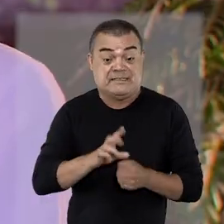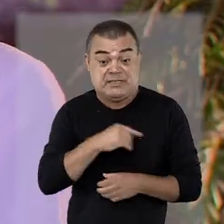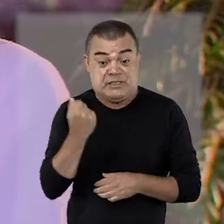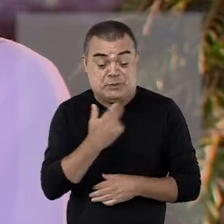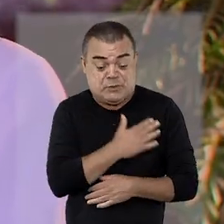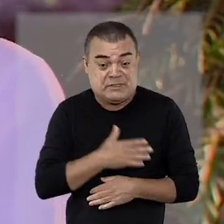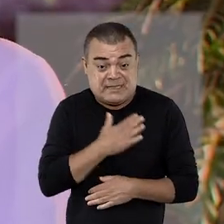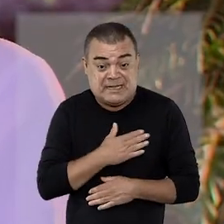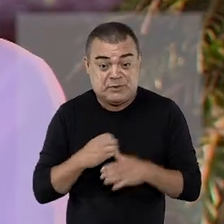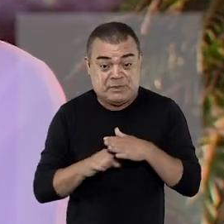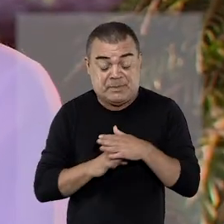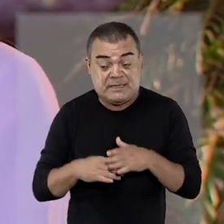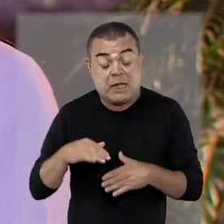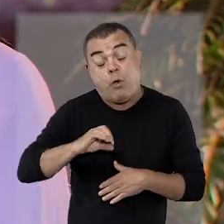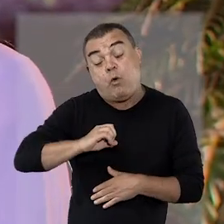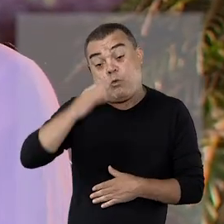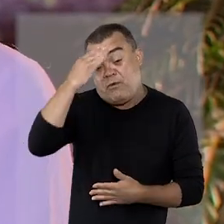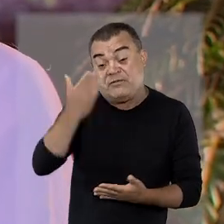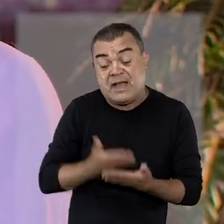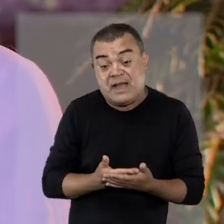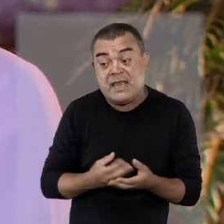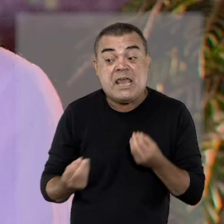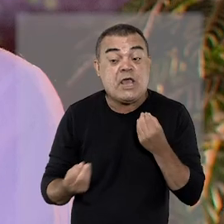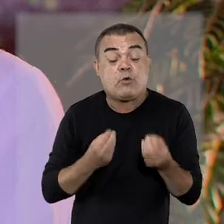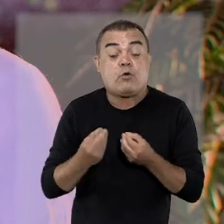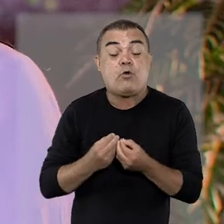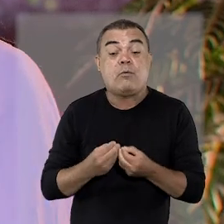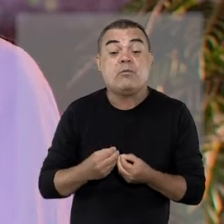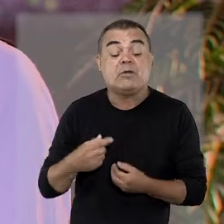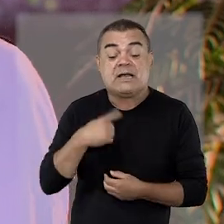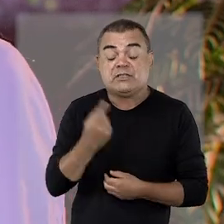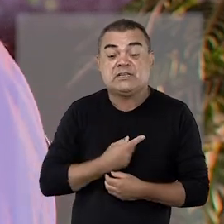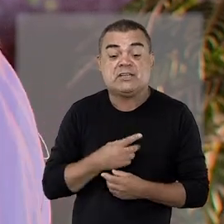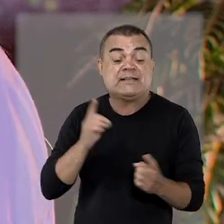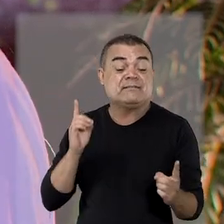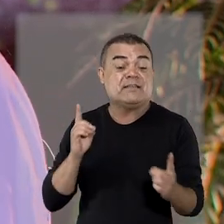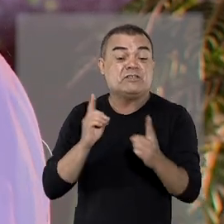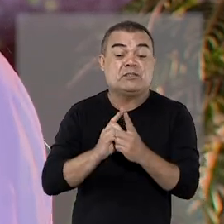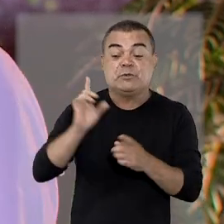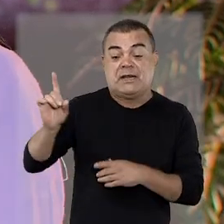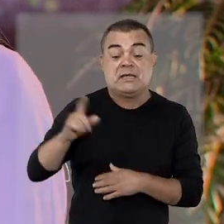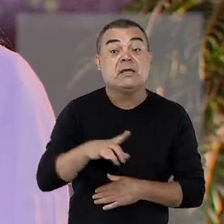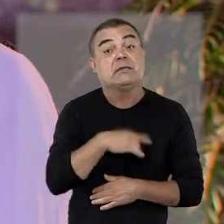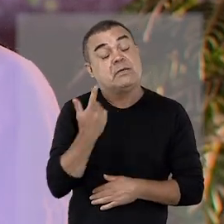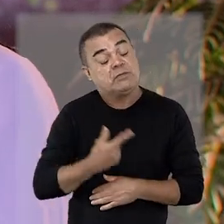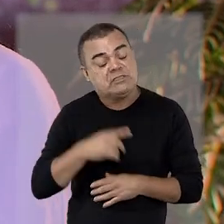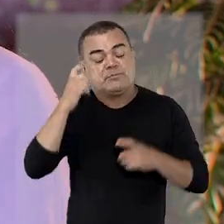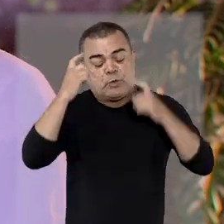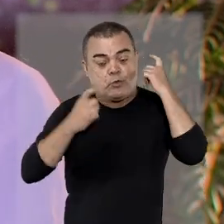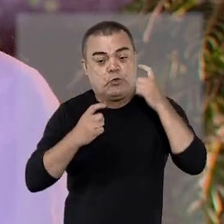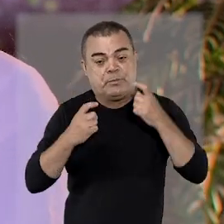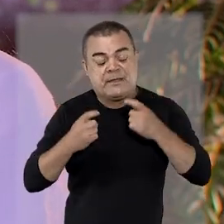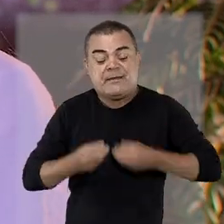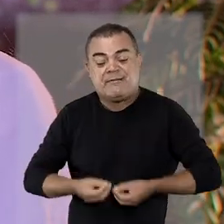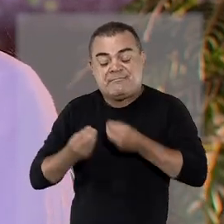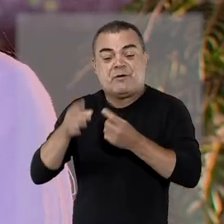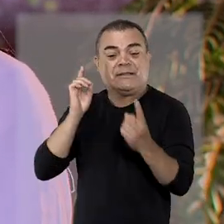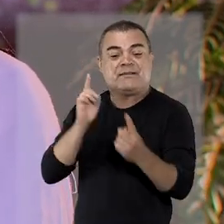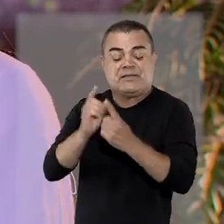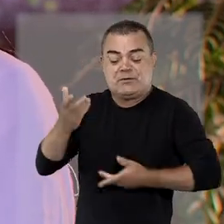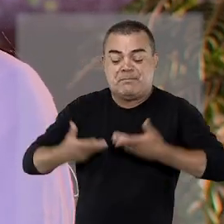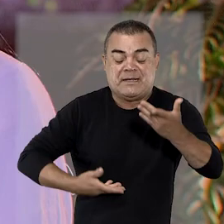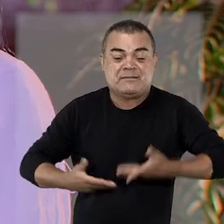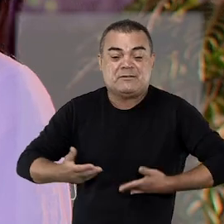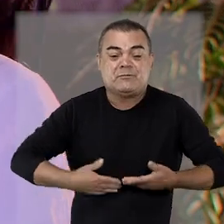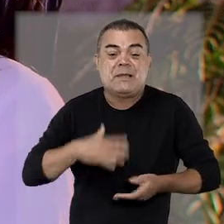O que faz a gente gostar de uma empresa ou confiar nela é a forma como a gente é atendido por ela. Então, aqui, a gente se preocupa em prestar um